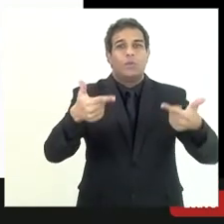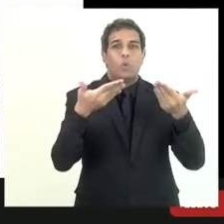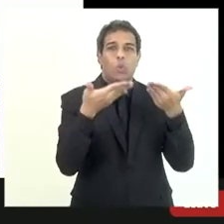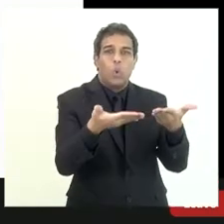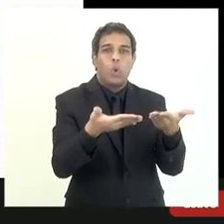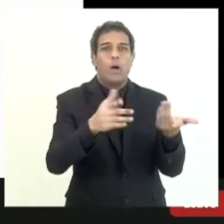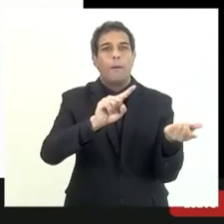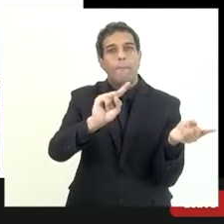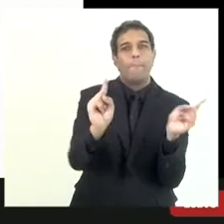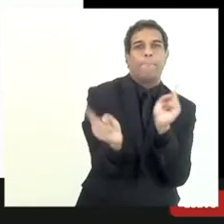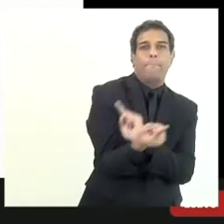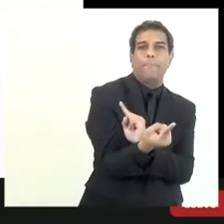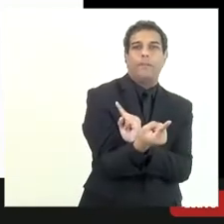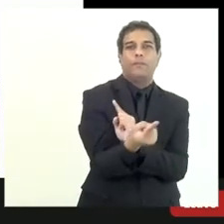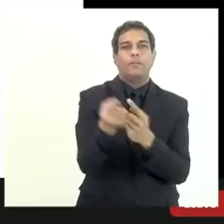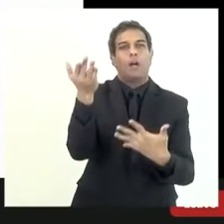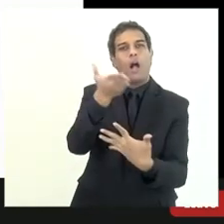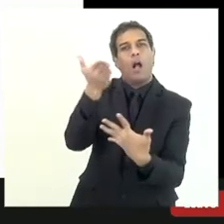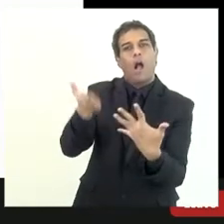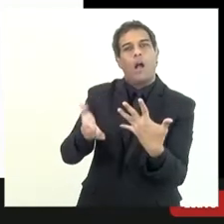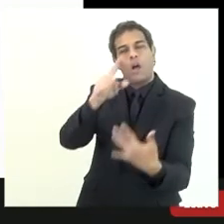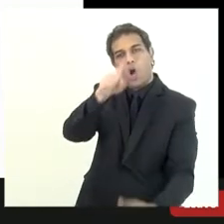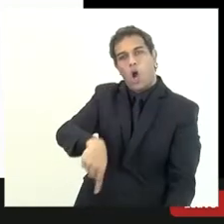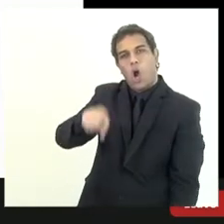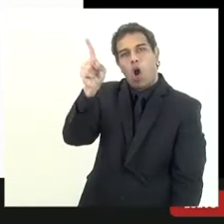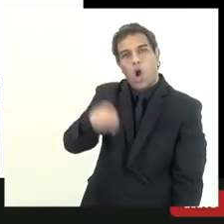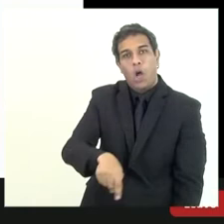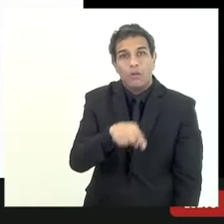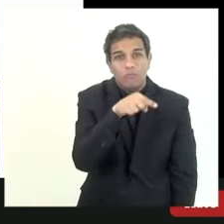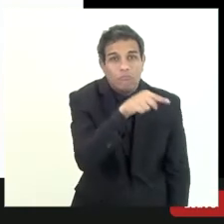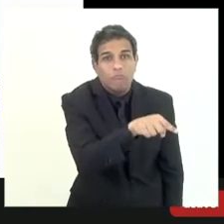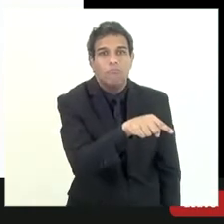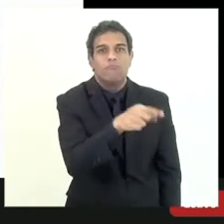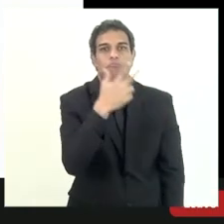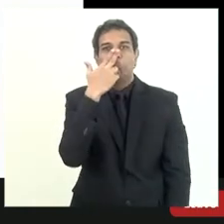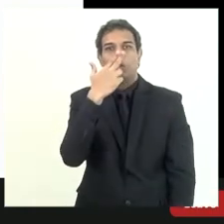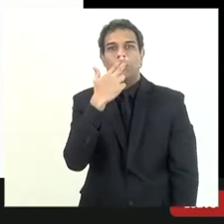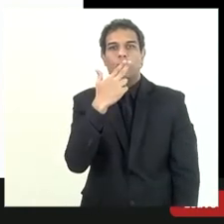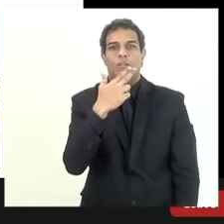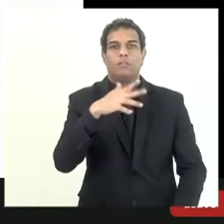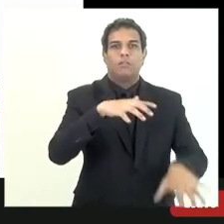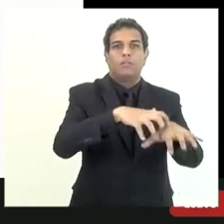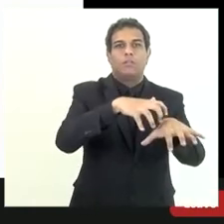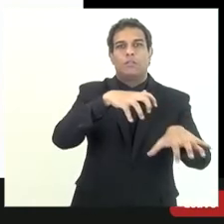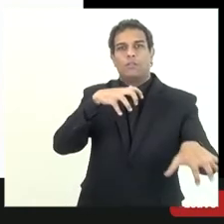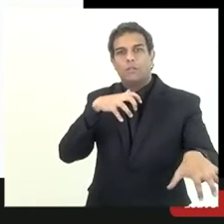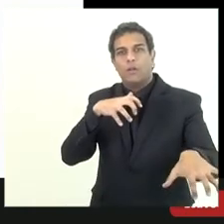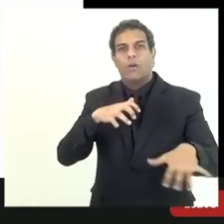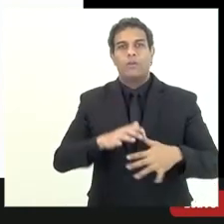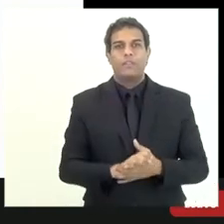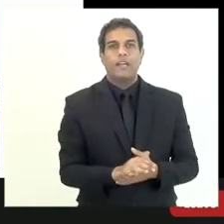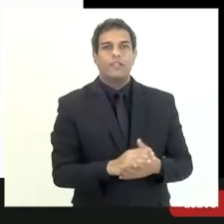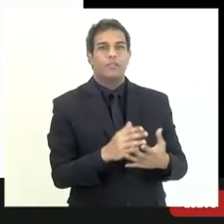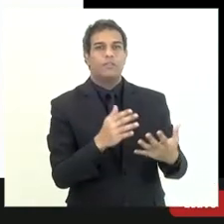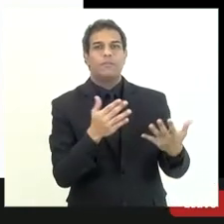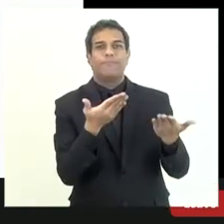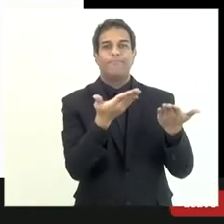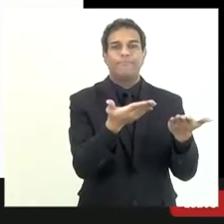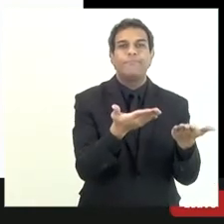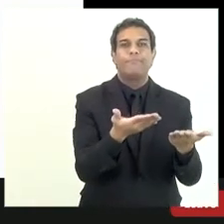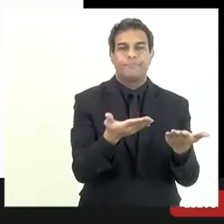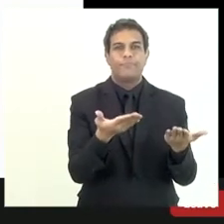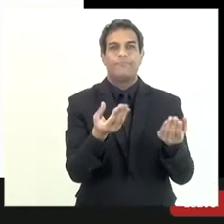virar um ativo contingente né posso ter um crédito que antes eu classifiquei que era remota pode ter acontecido alguma coisa uma reviravolta em um